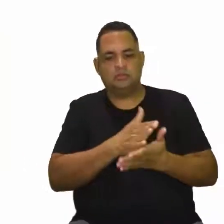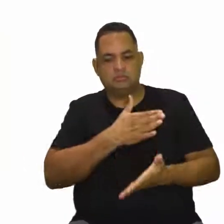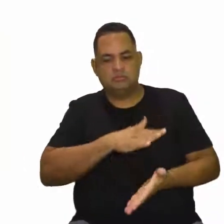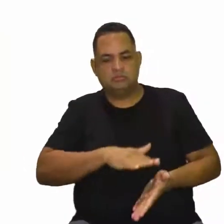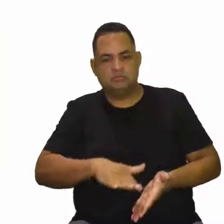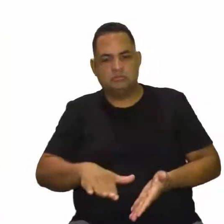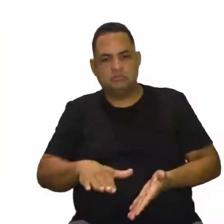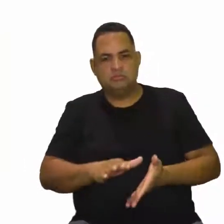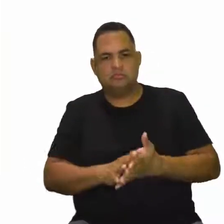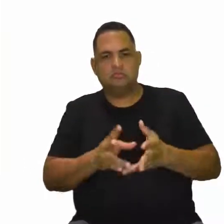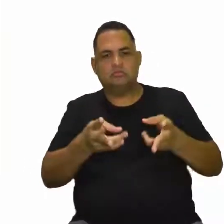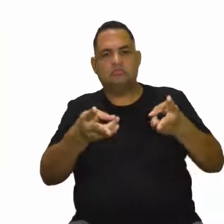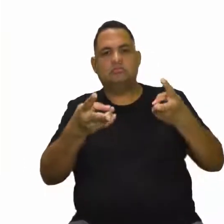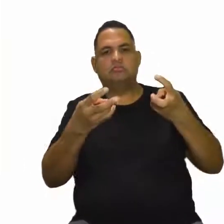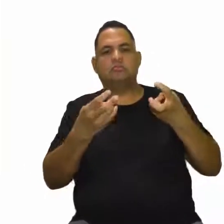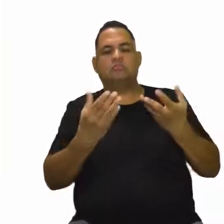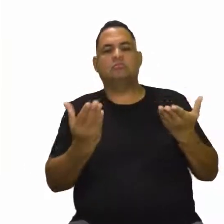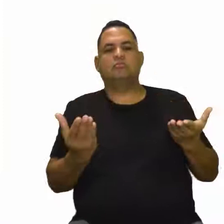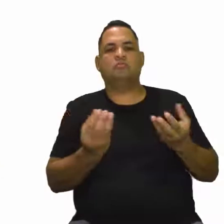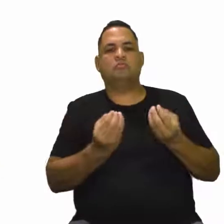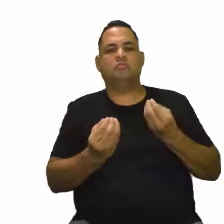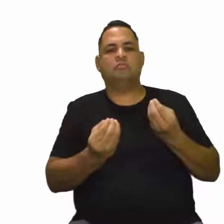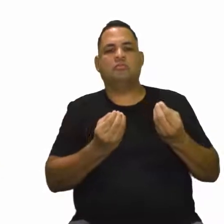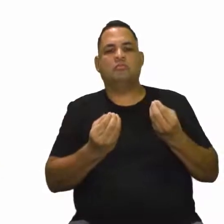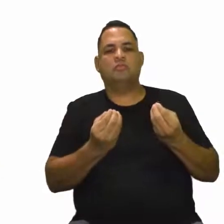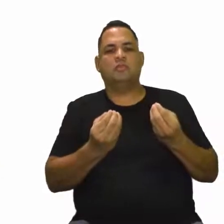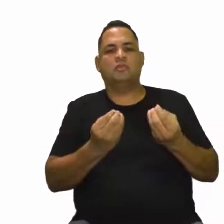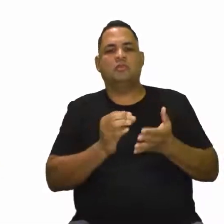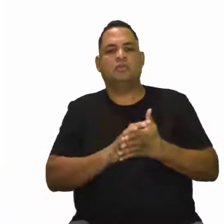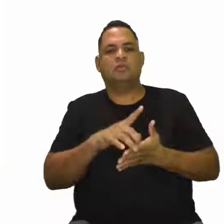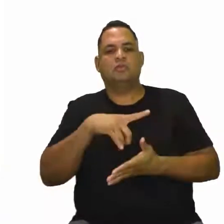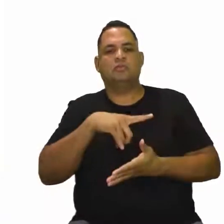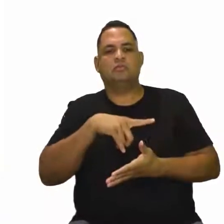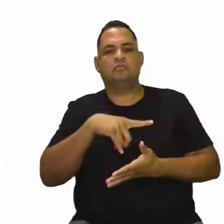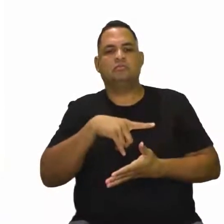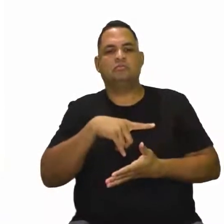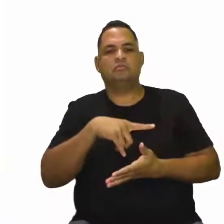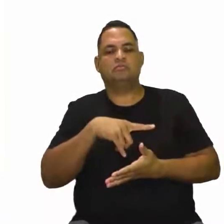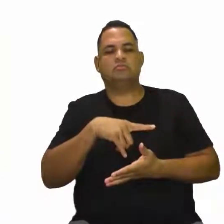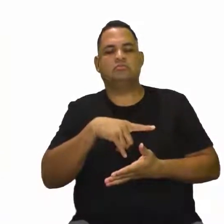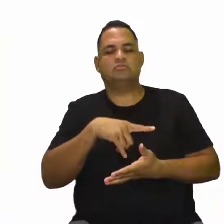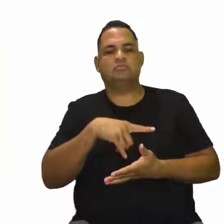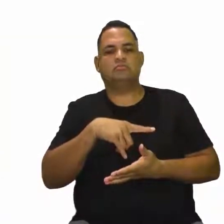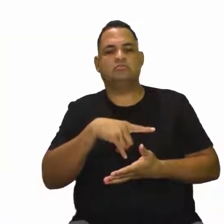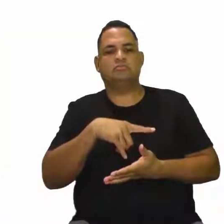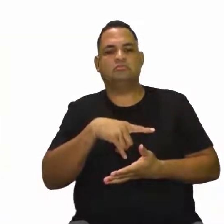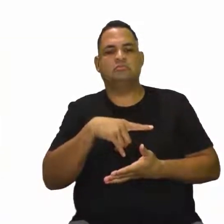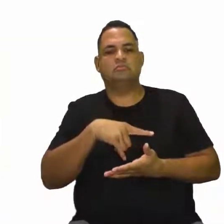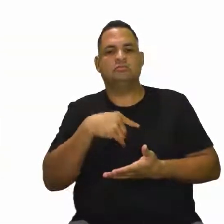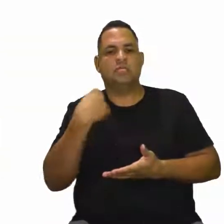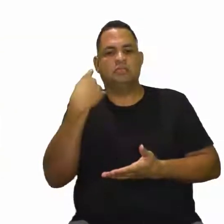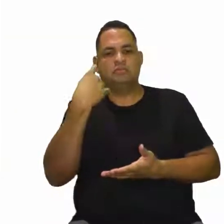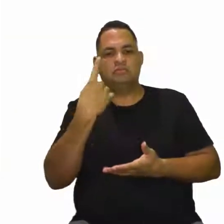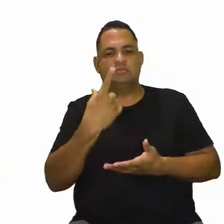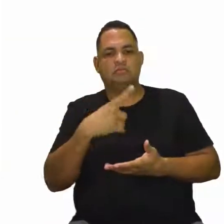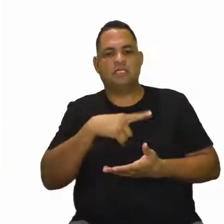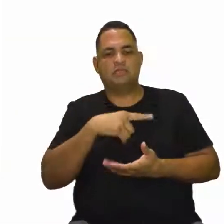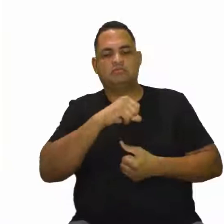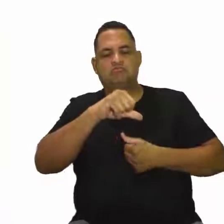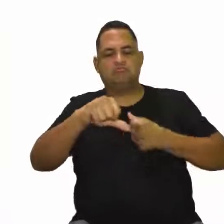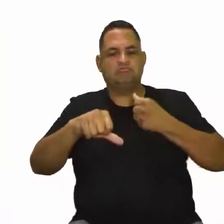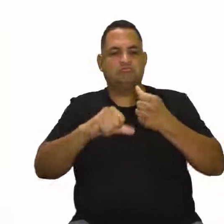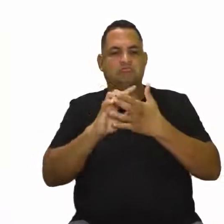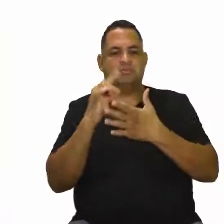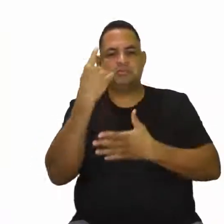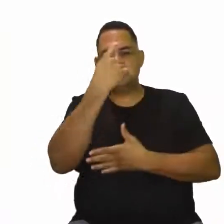Você já se percebeu como você tem aparecido muitas alterações